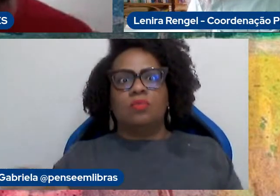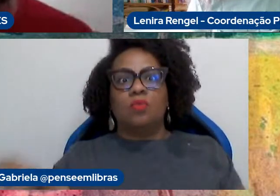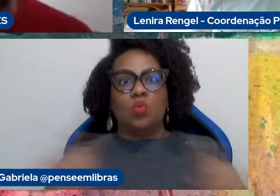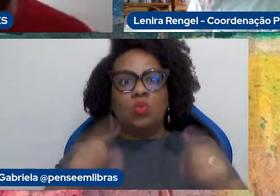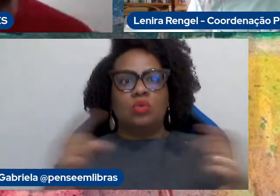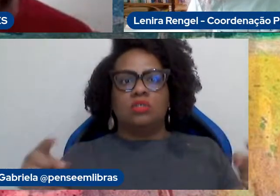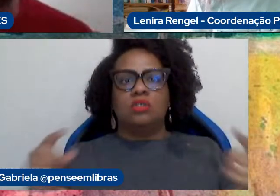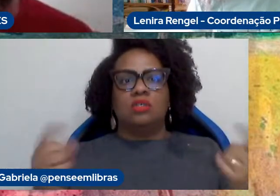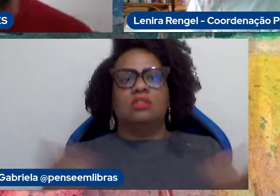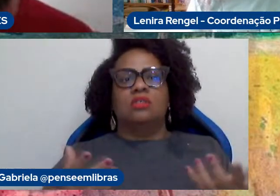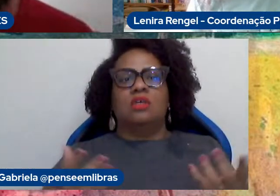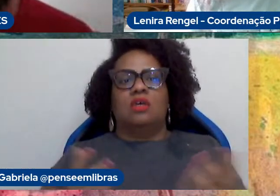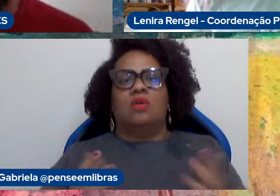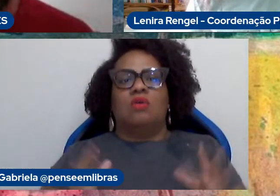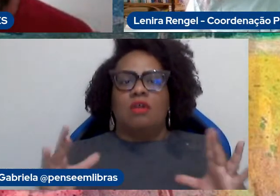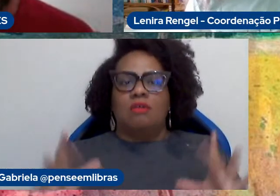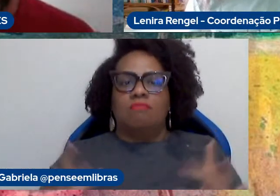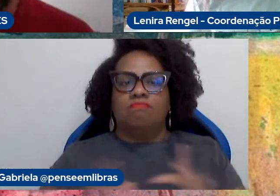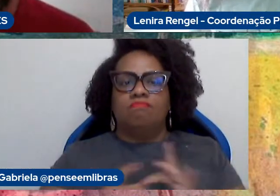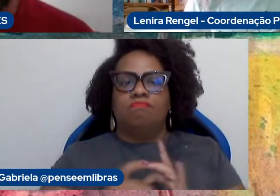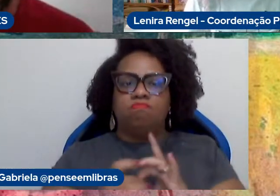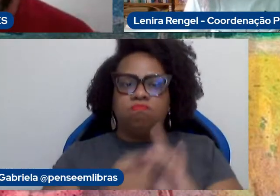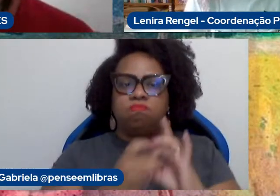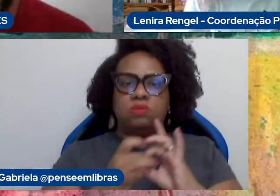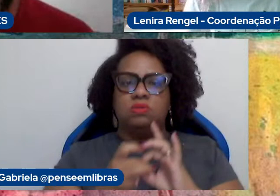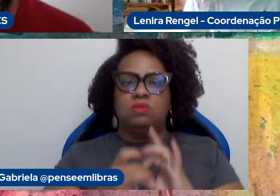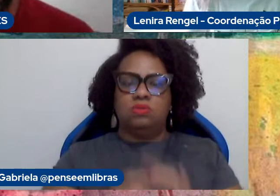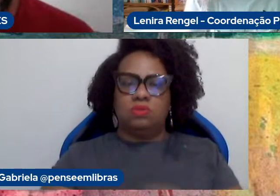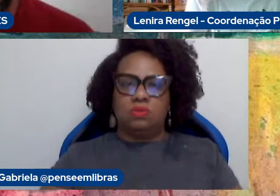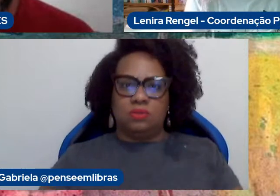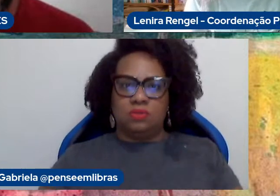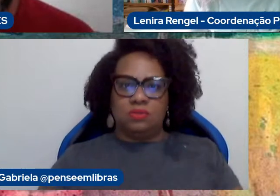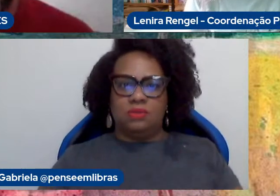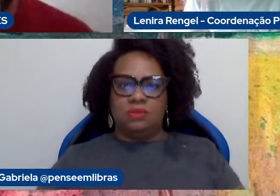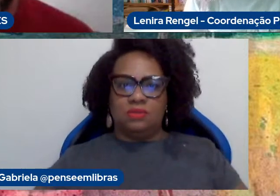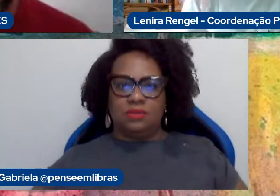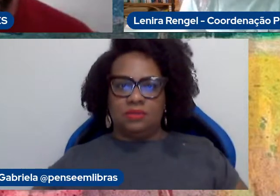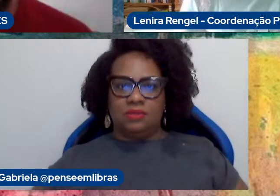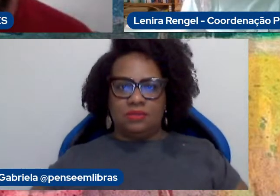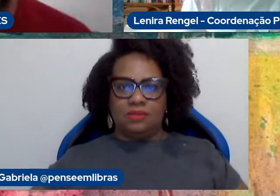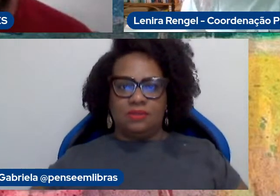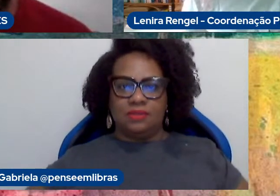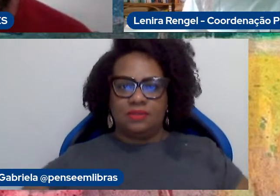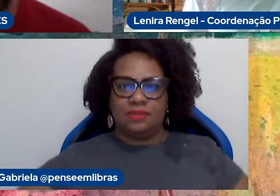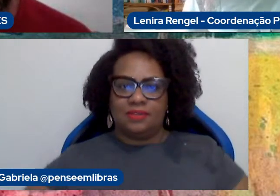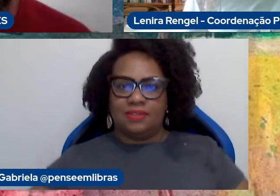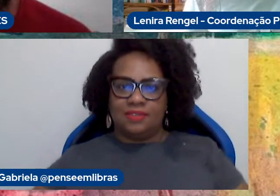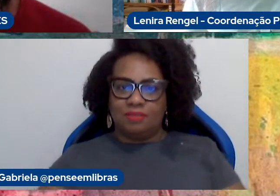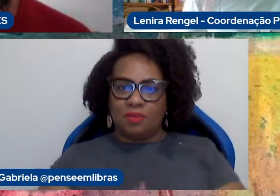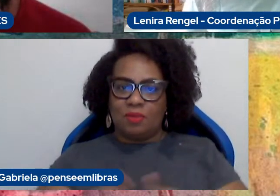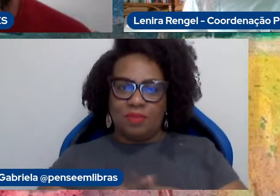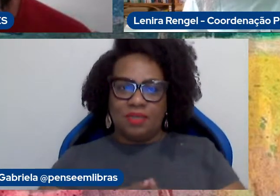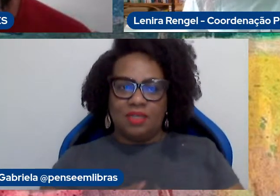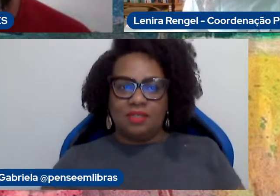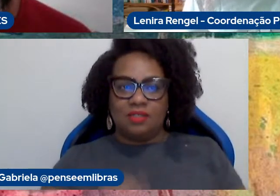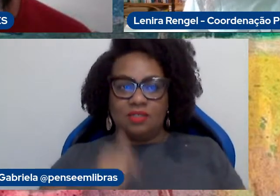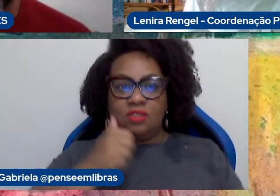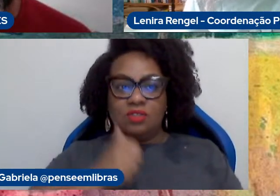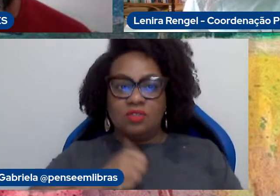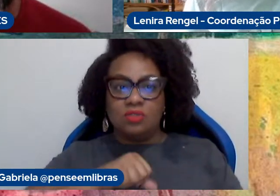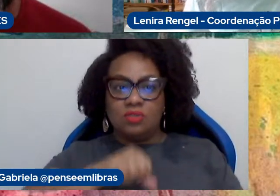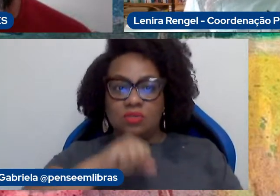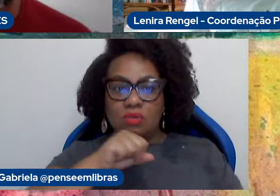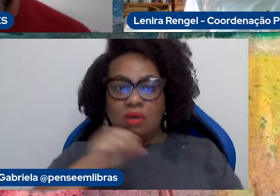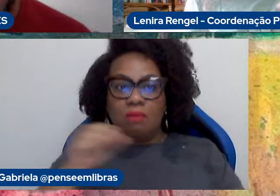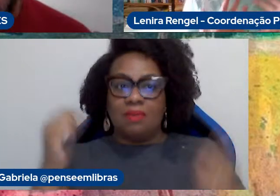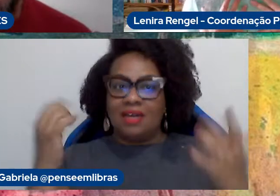estreitamento de laços. E para encerrar mesmo esse primeiro momento, um grande vivo a sua mãe, Lia Rubato, que bonito você